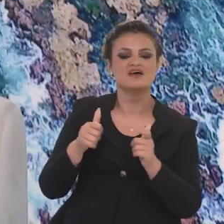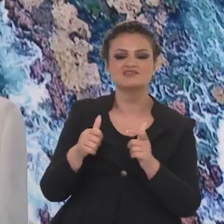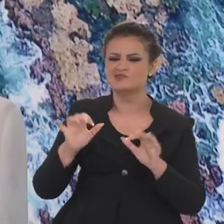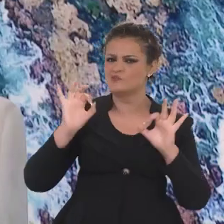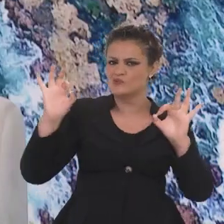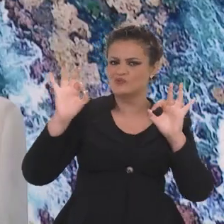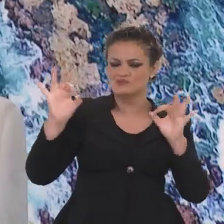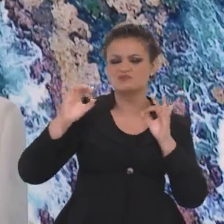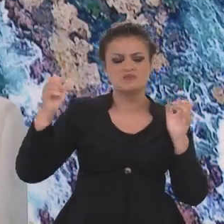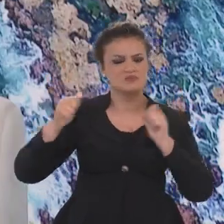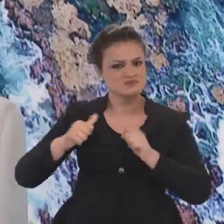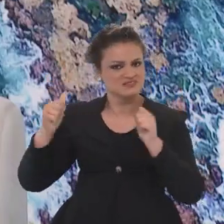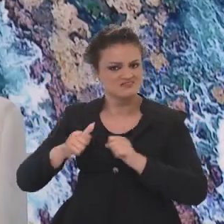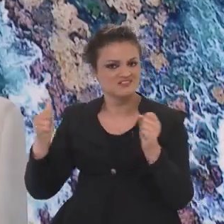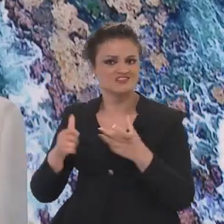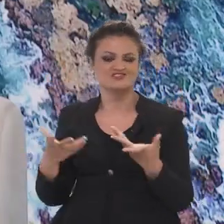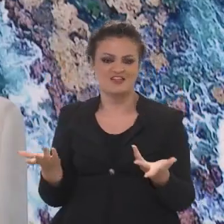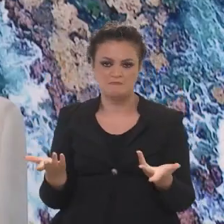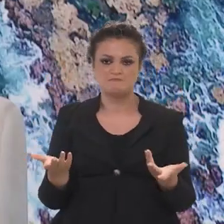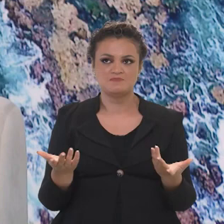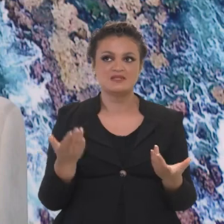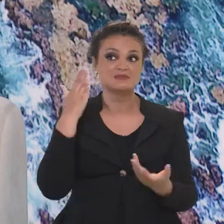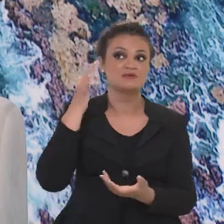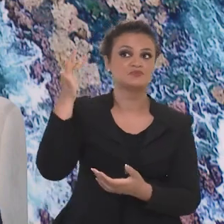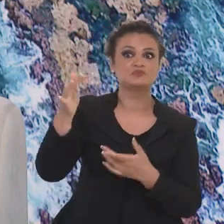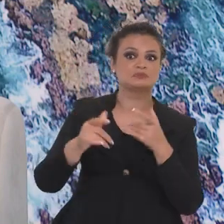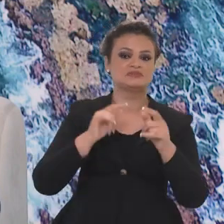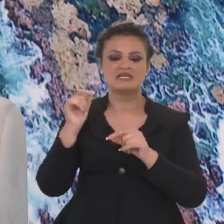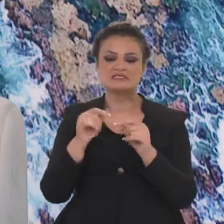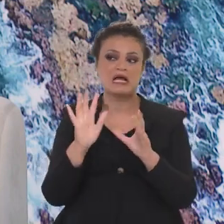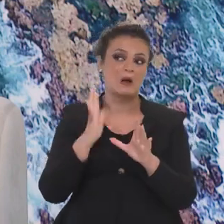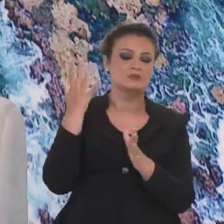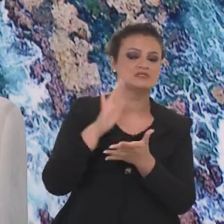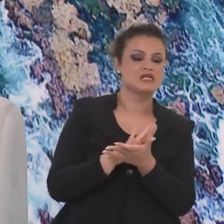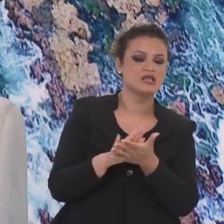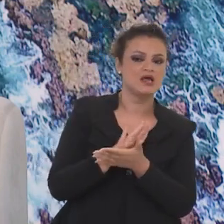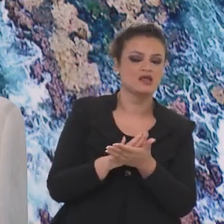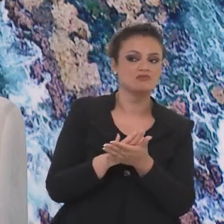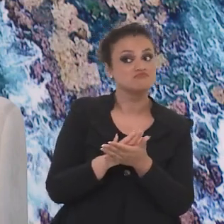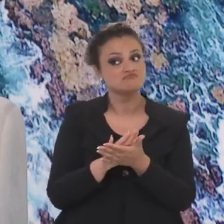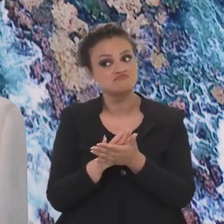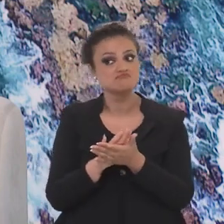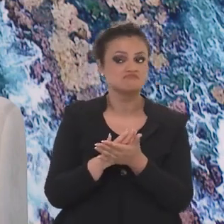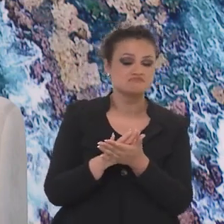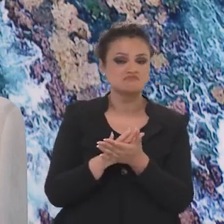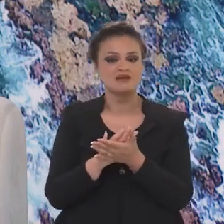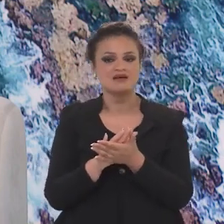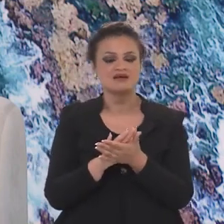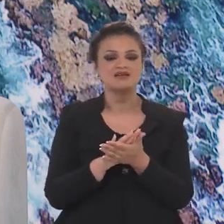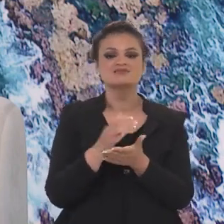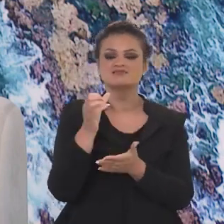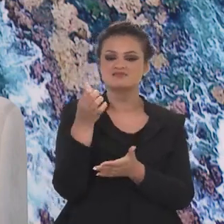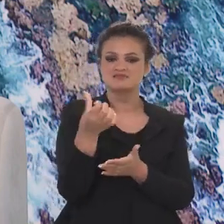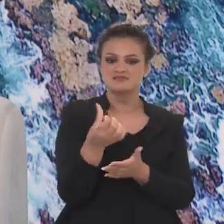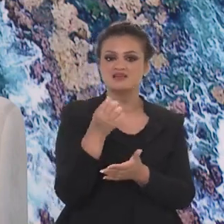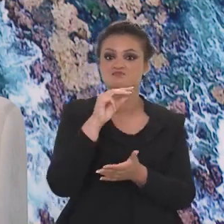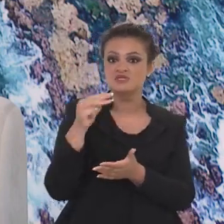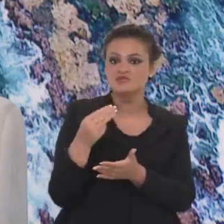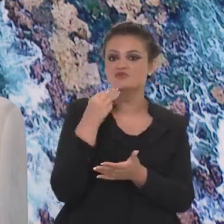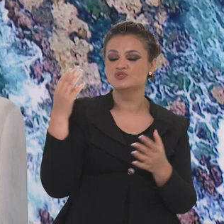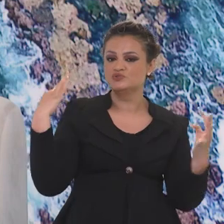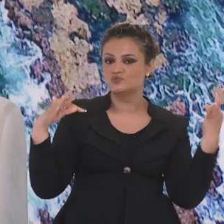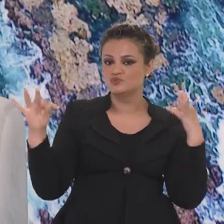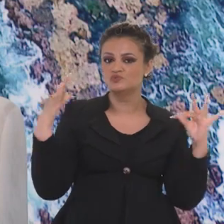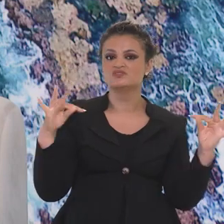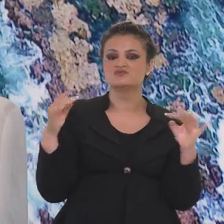anormal acontecer no caminho, extraordinário, não tem como prever. Se nada acontecer, a gente provavelmente está passando os 6 milhões